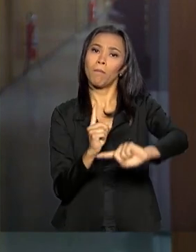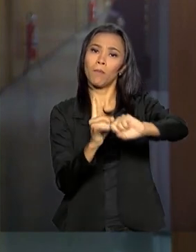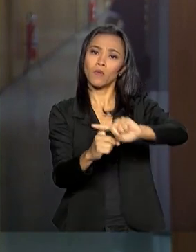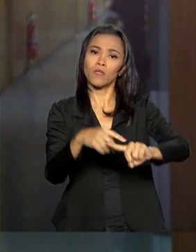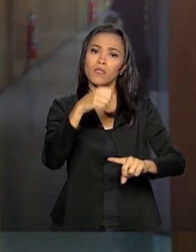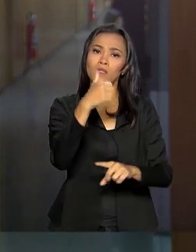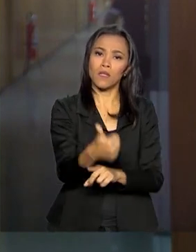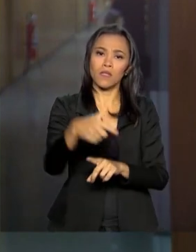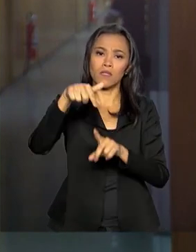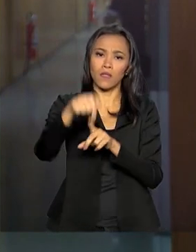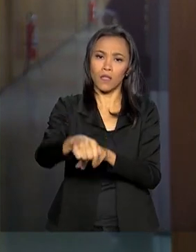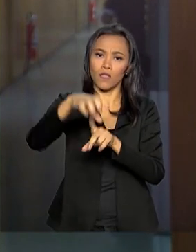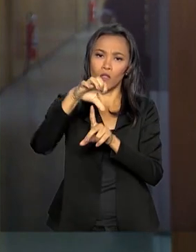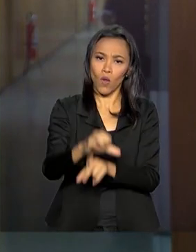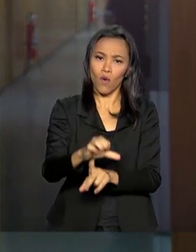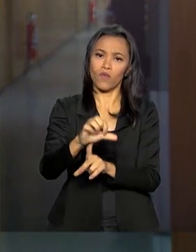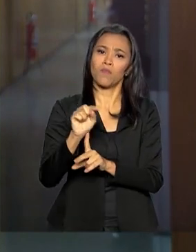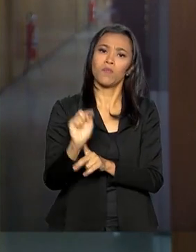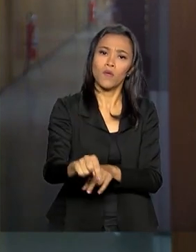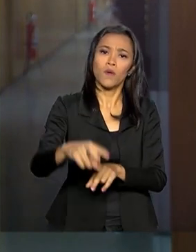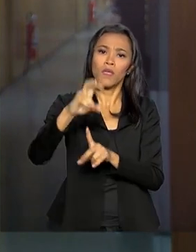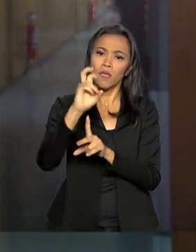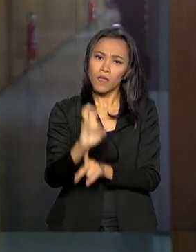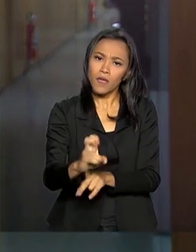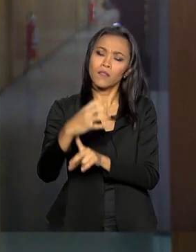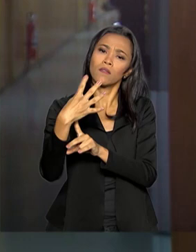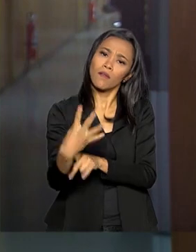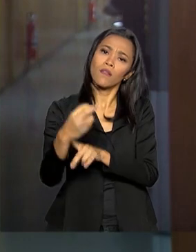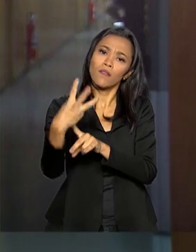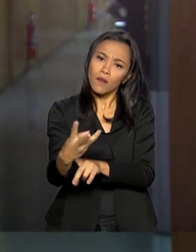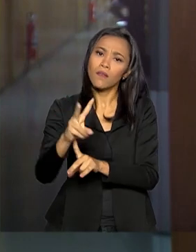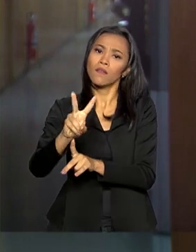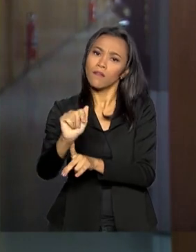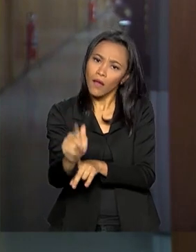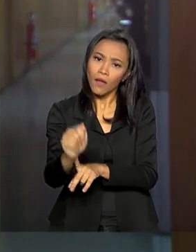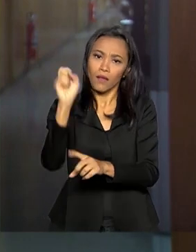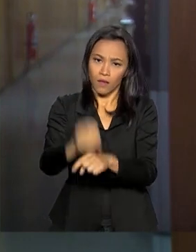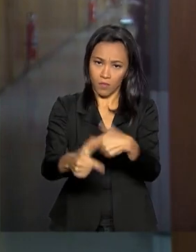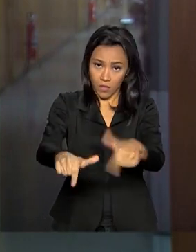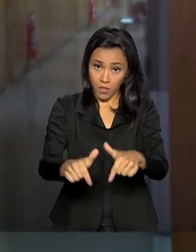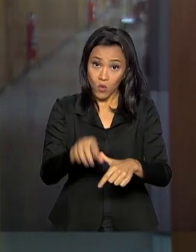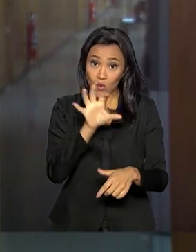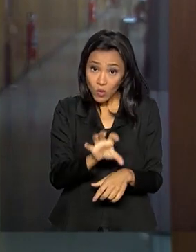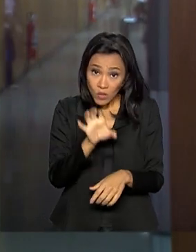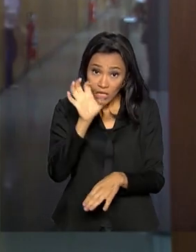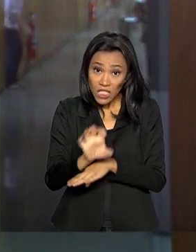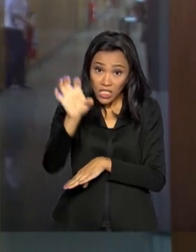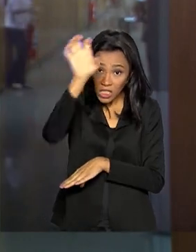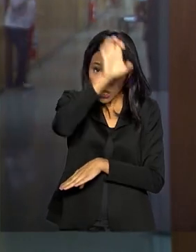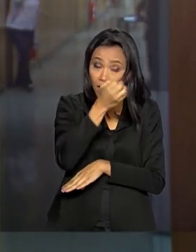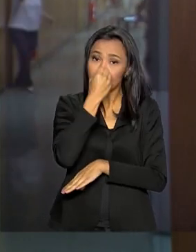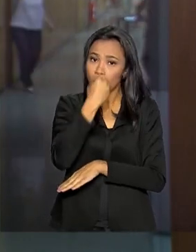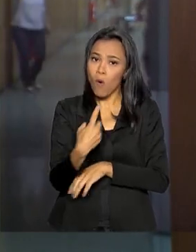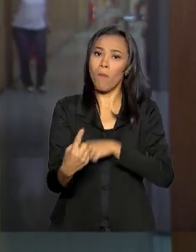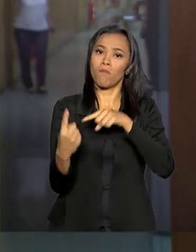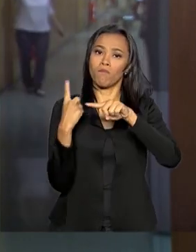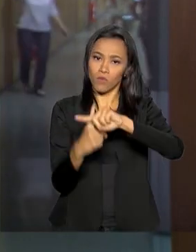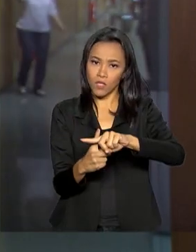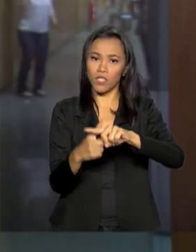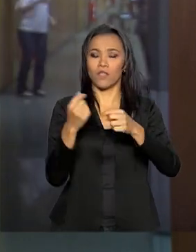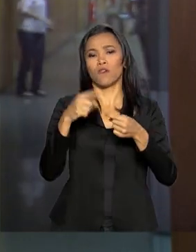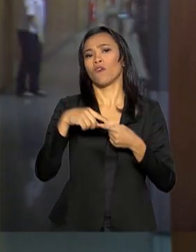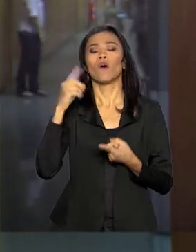.543 vagas de empregos no Brasil. Os estados onde o emprego foi positivo são oito.